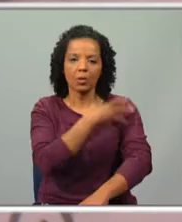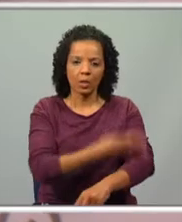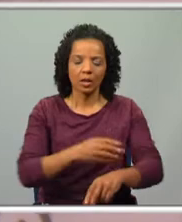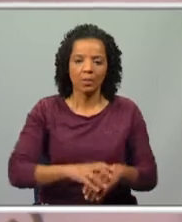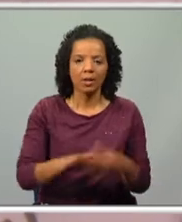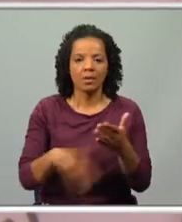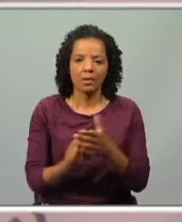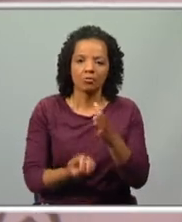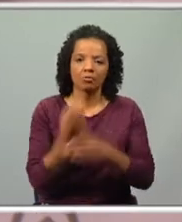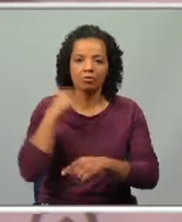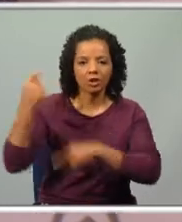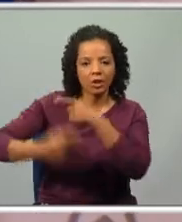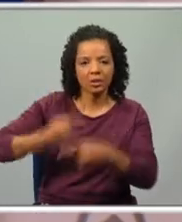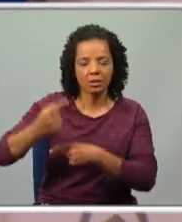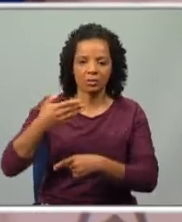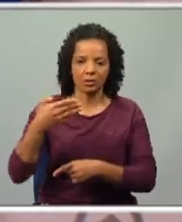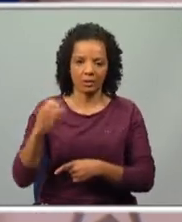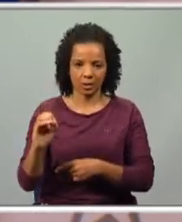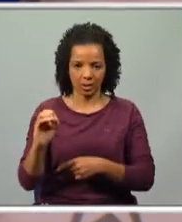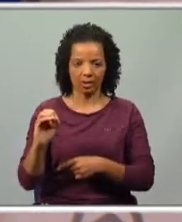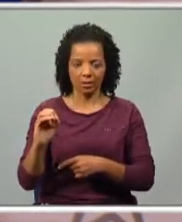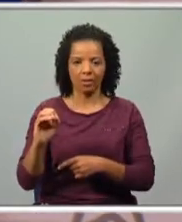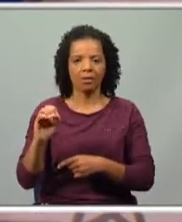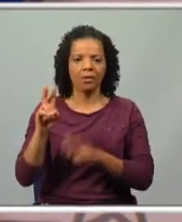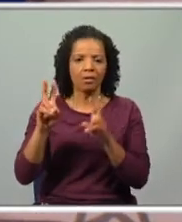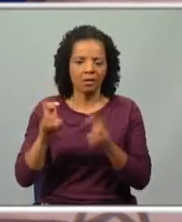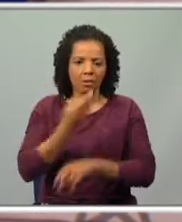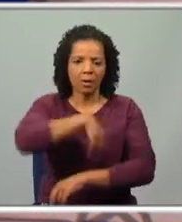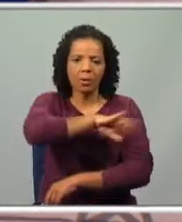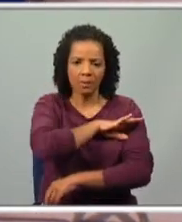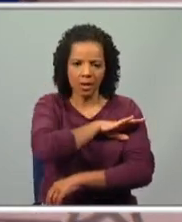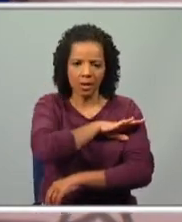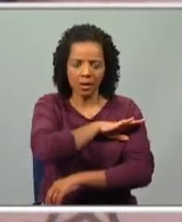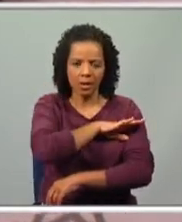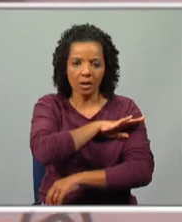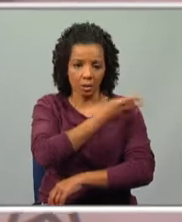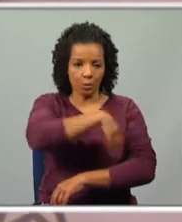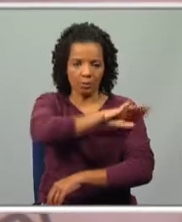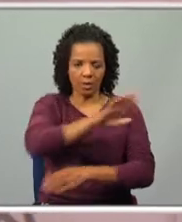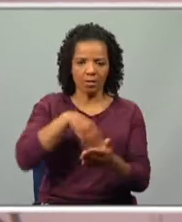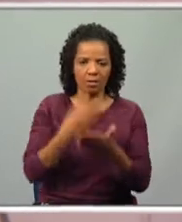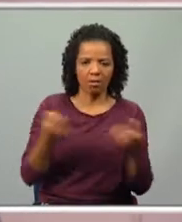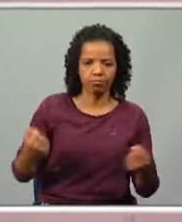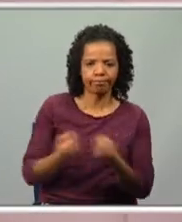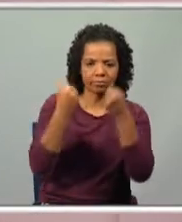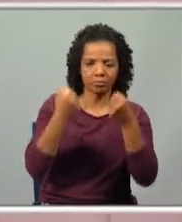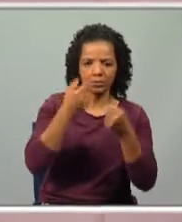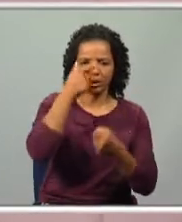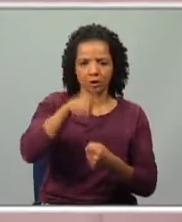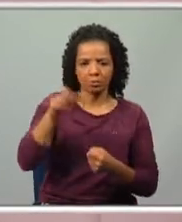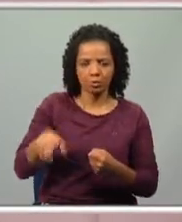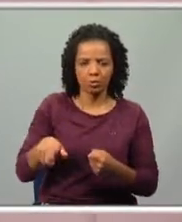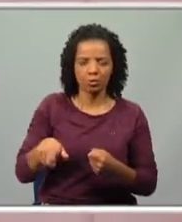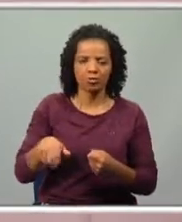a chamada Geração de 70, que protagonizou a questão Coimbra. E a questão Coimbra punha em oposição os realistas,